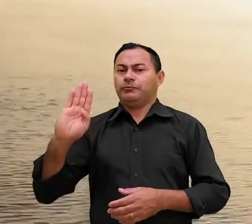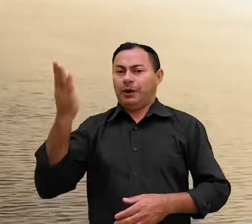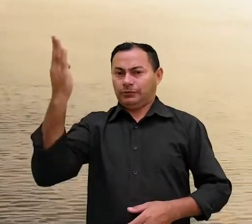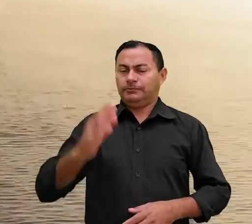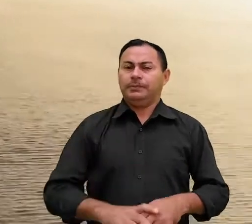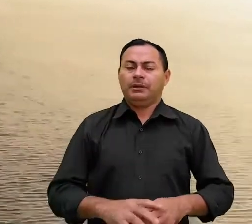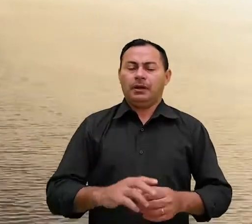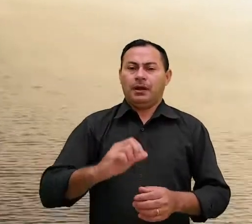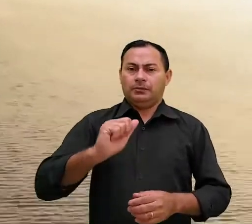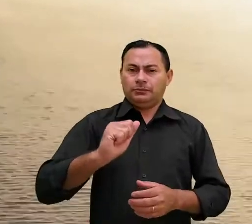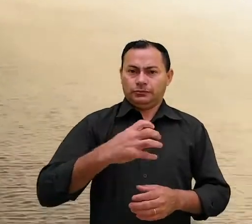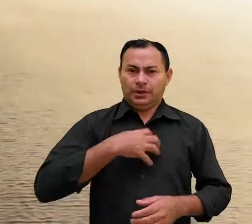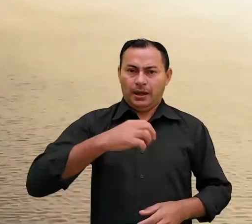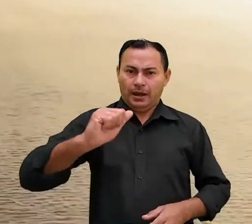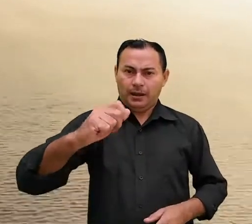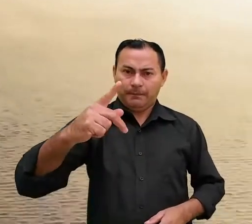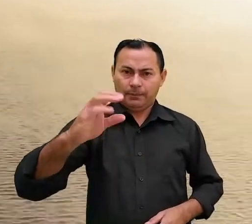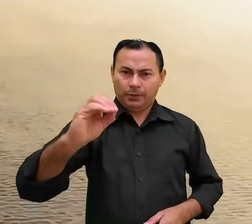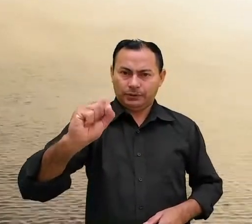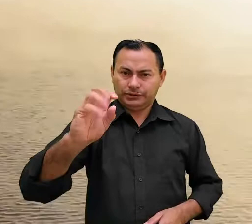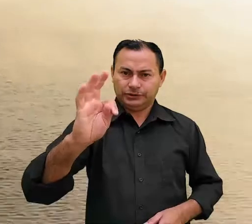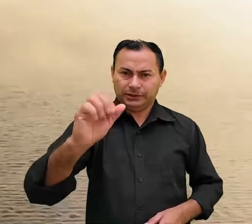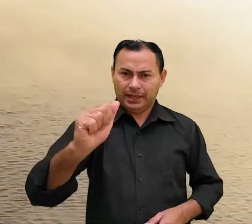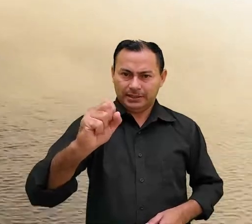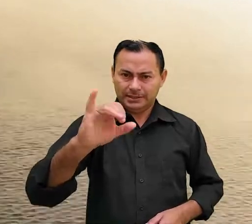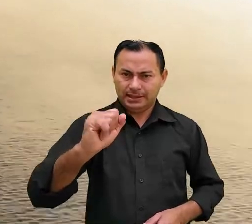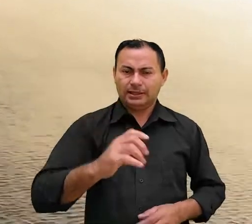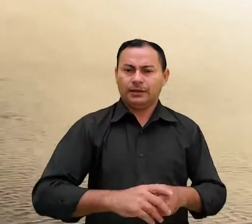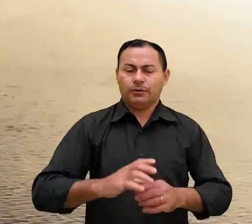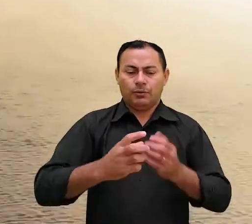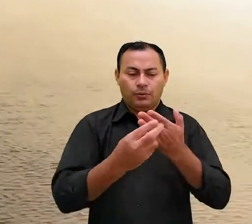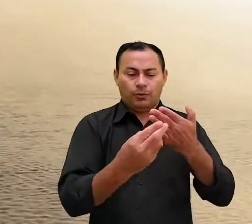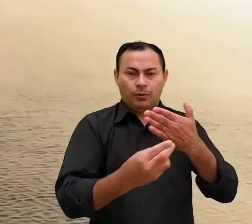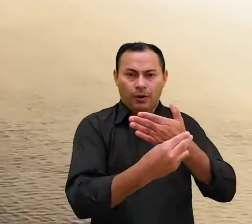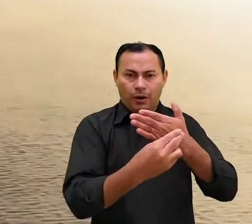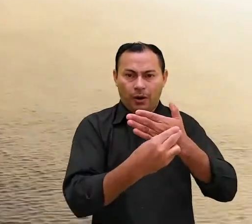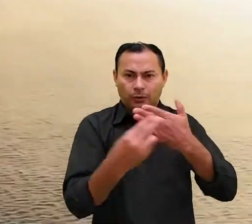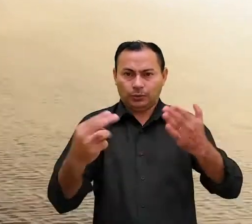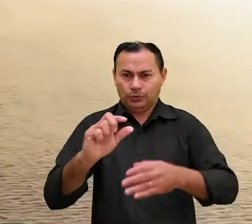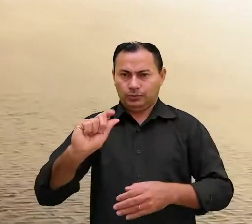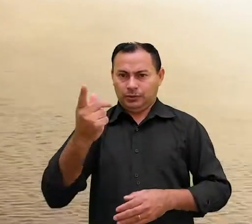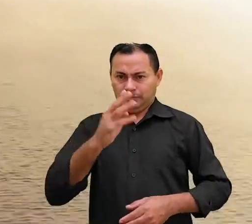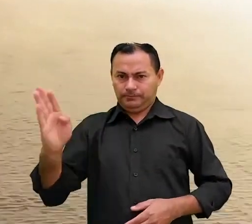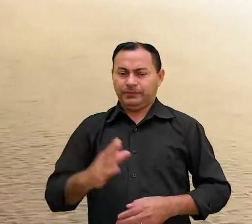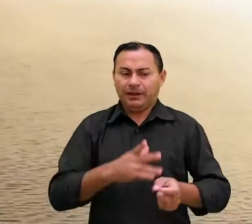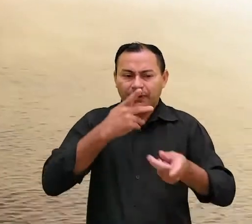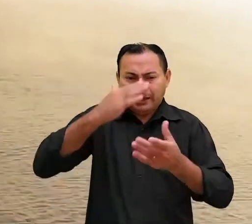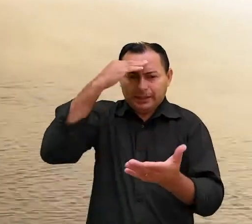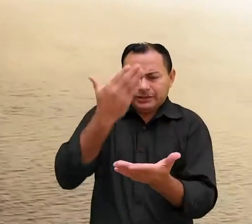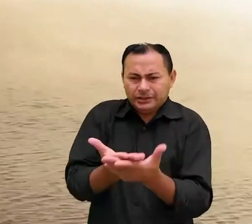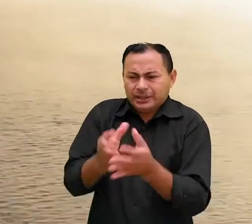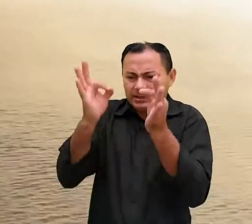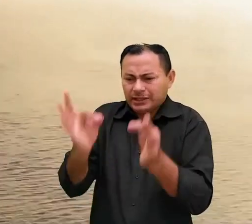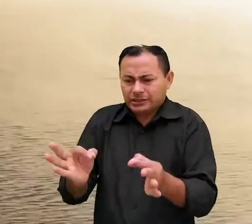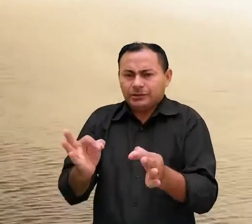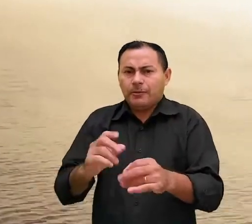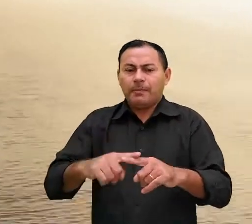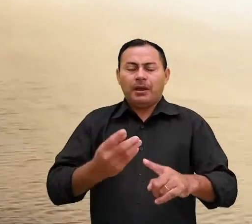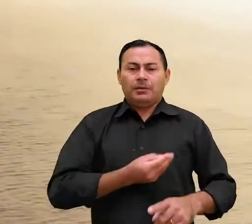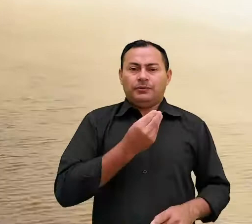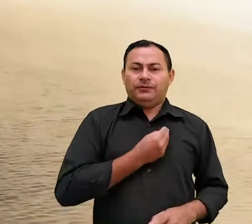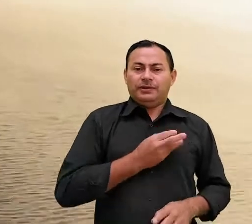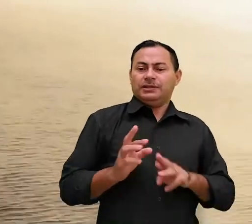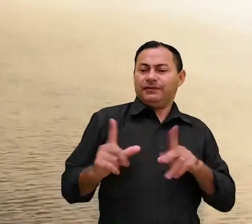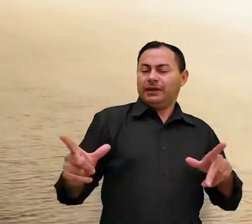O tipo de apostasia com o qual o autor se preocupou é aquela em que a pessoa crê em tudo direitinho, mas acaba agindo de maneira